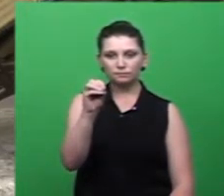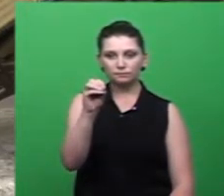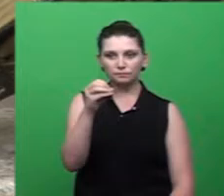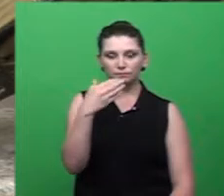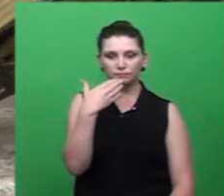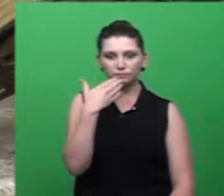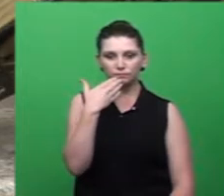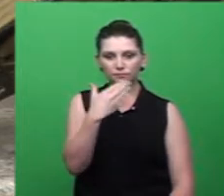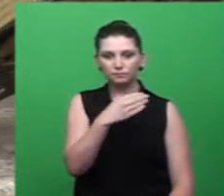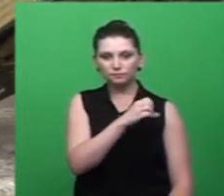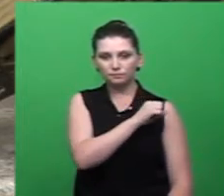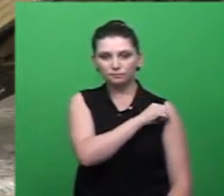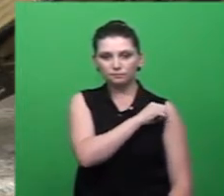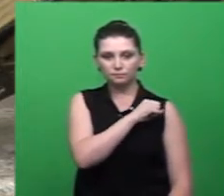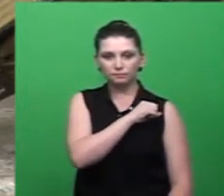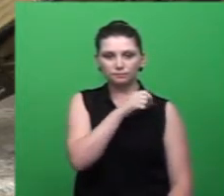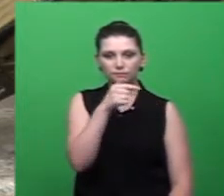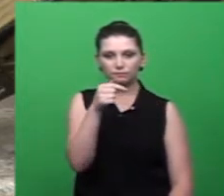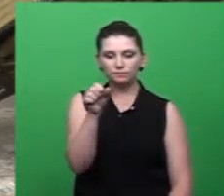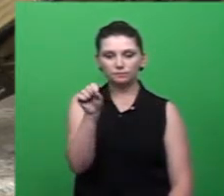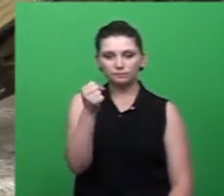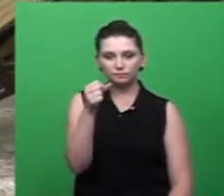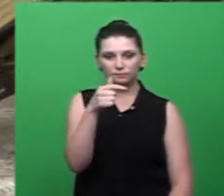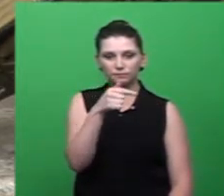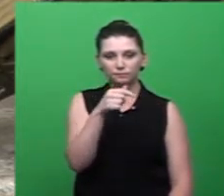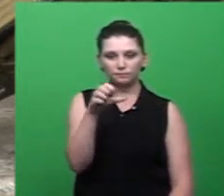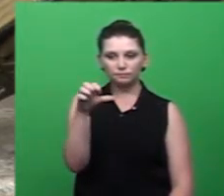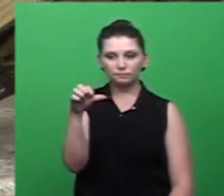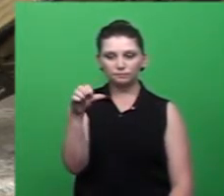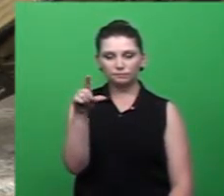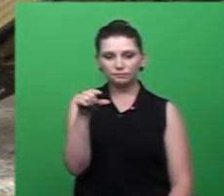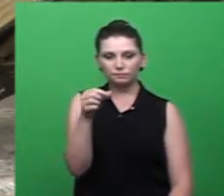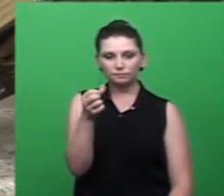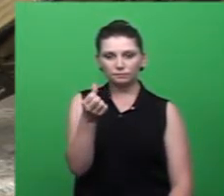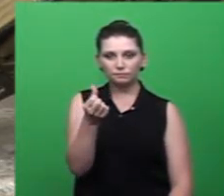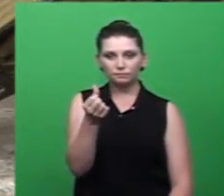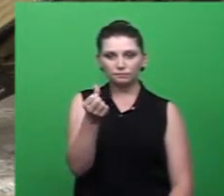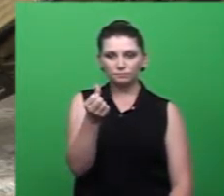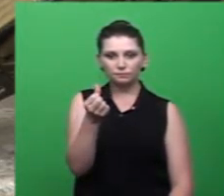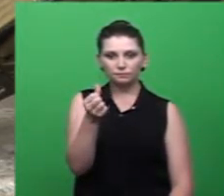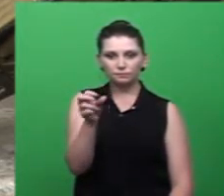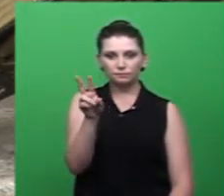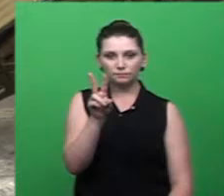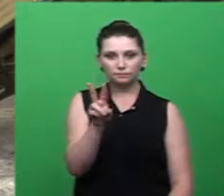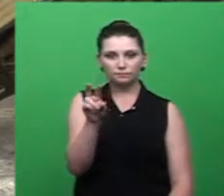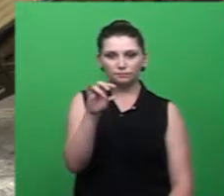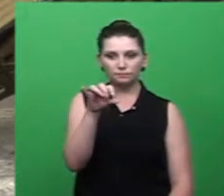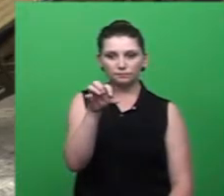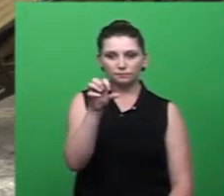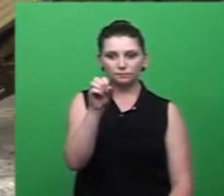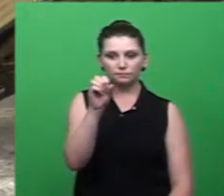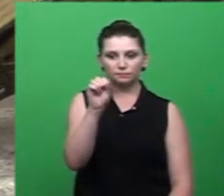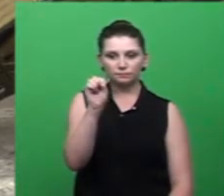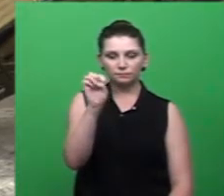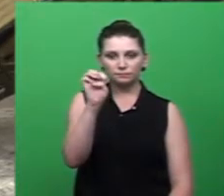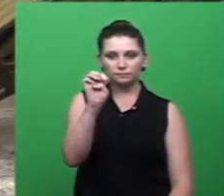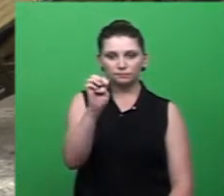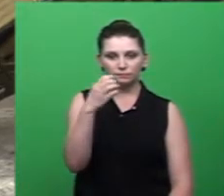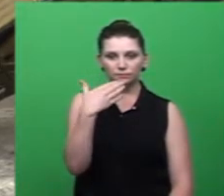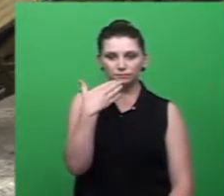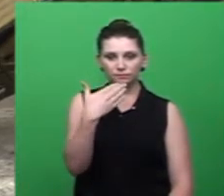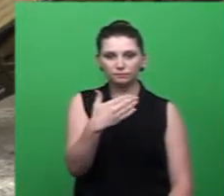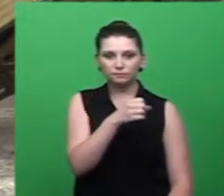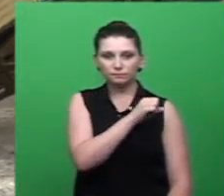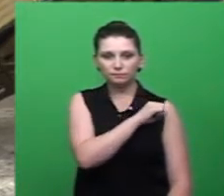número 078, 079, barra 2016, de autoria do vereador José Paulo Ferrareis. Indicação